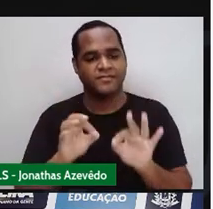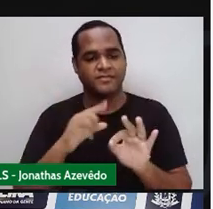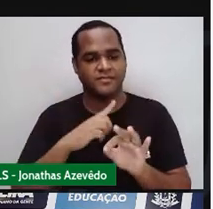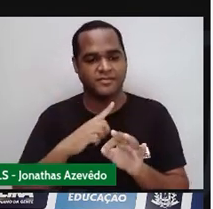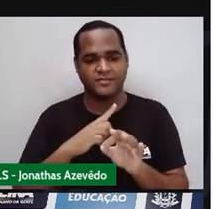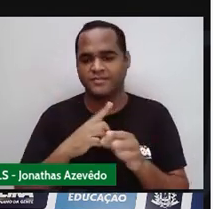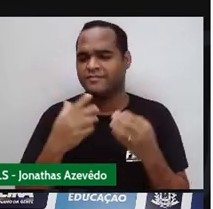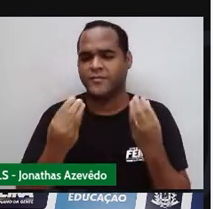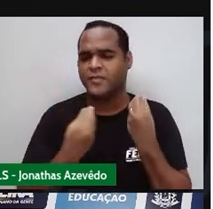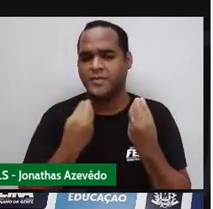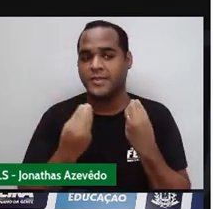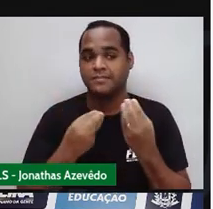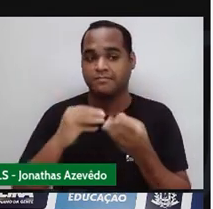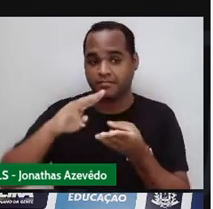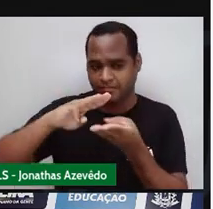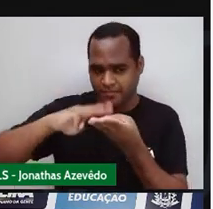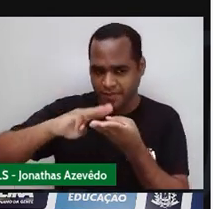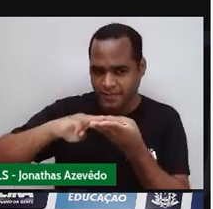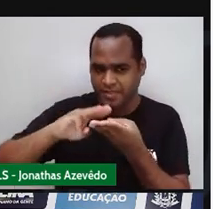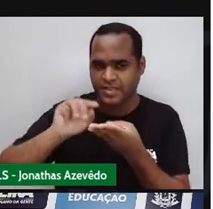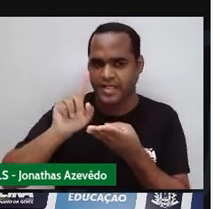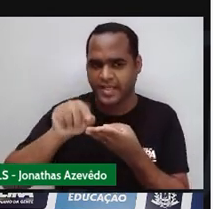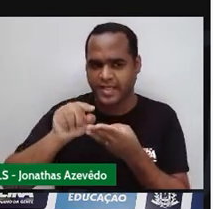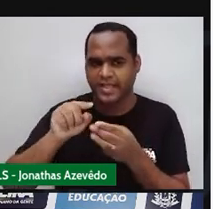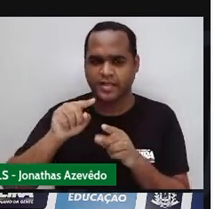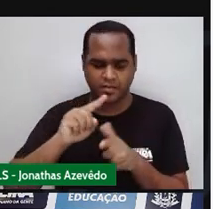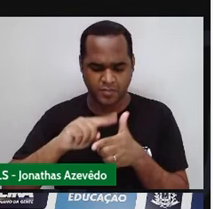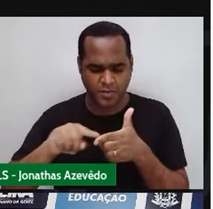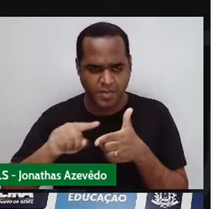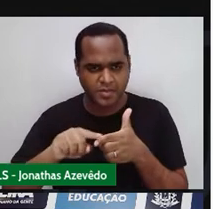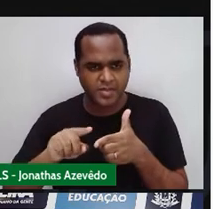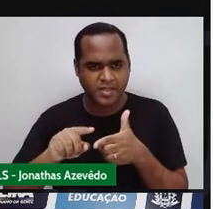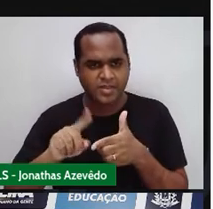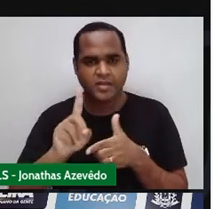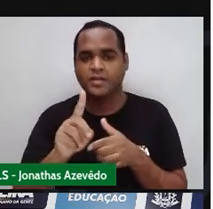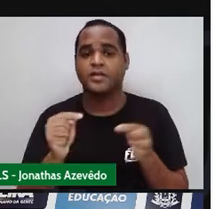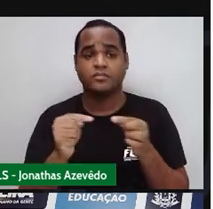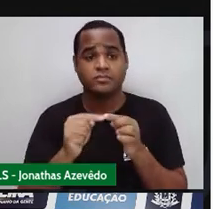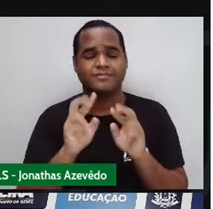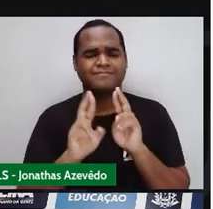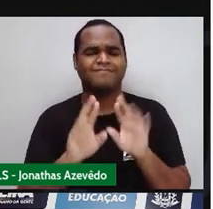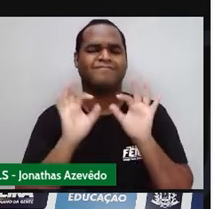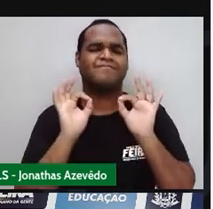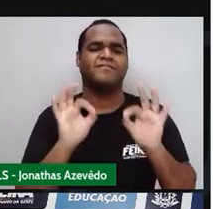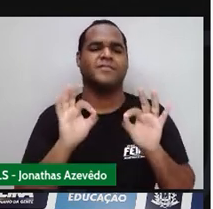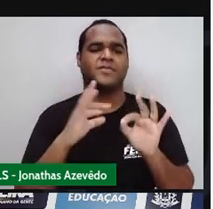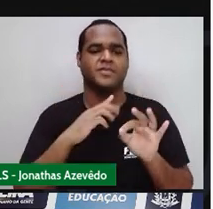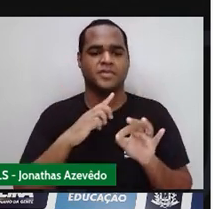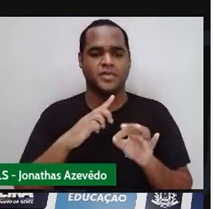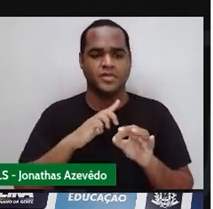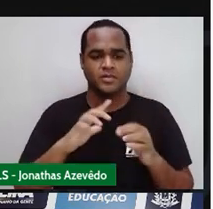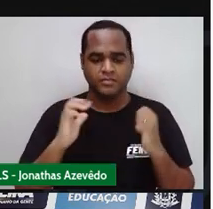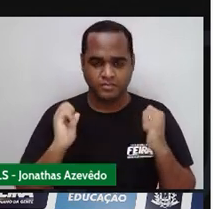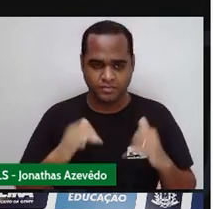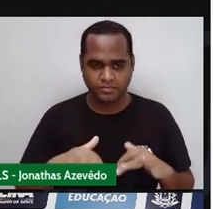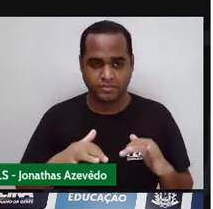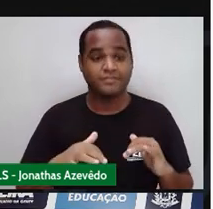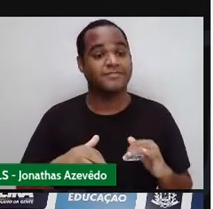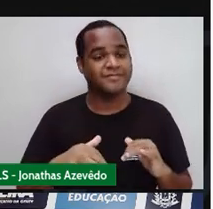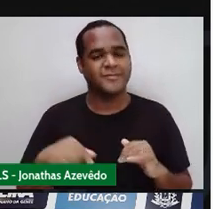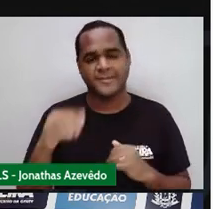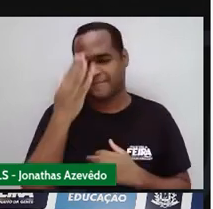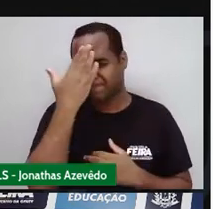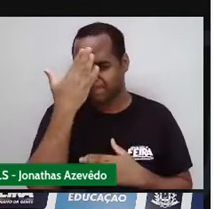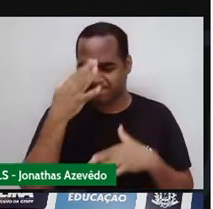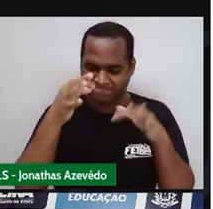mesma Matemática É ou não é Uma coisa fascinante Pois é Eu tenho